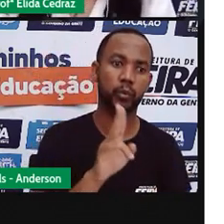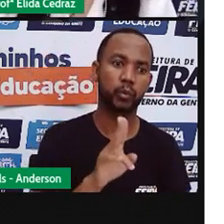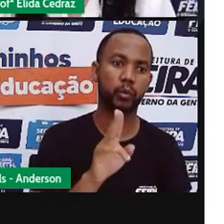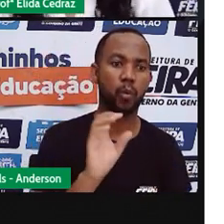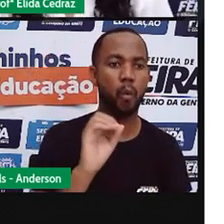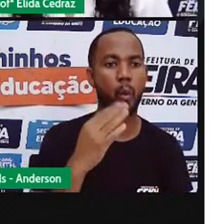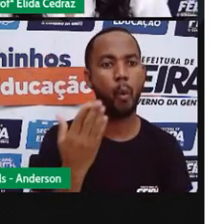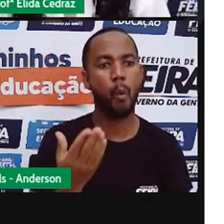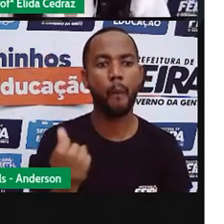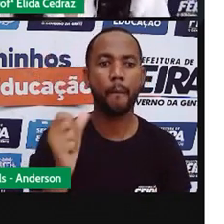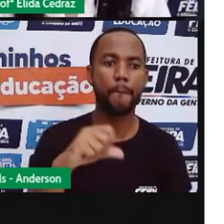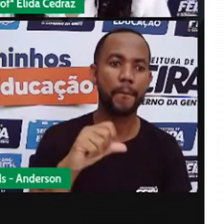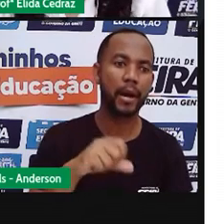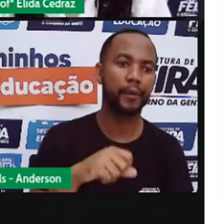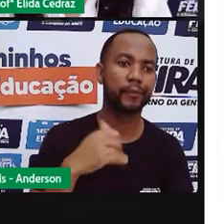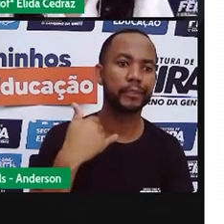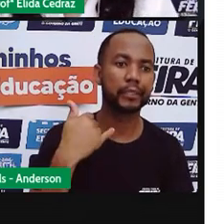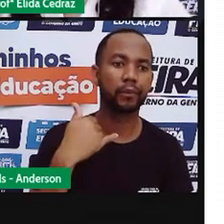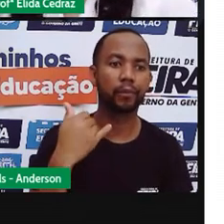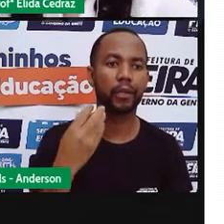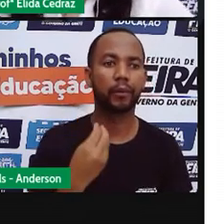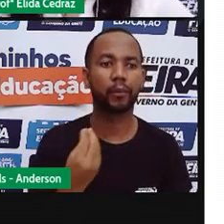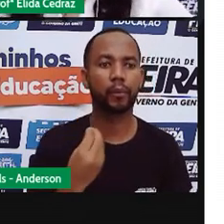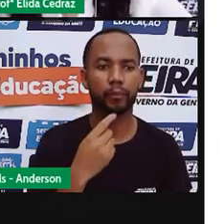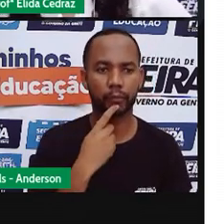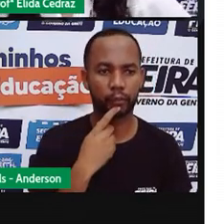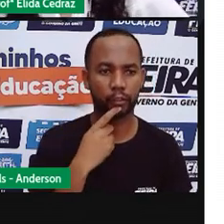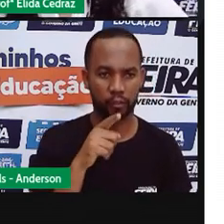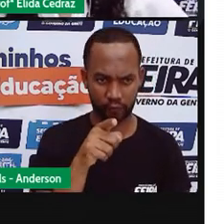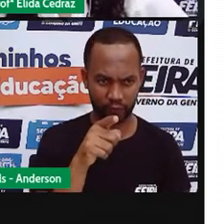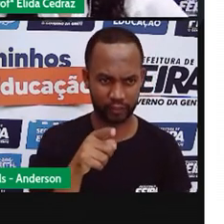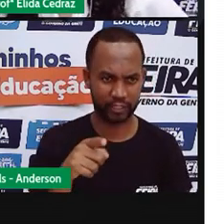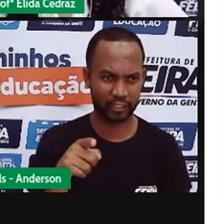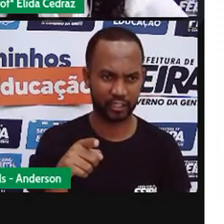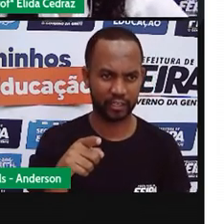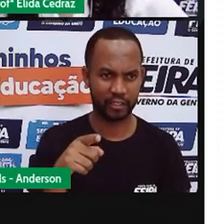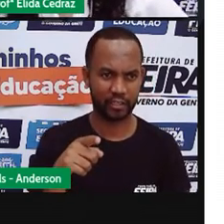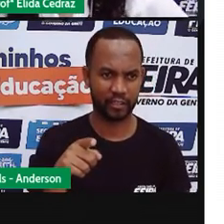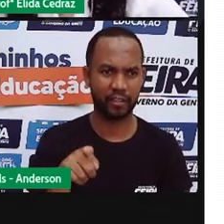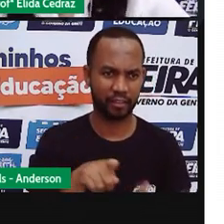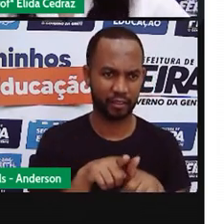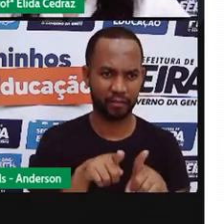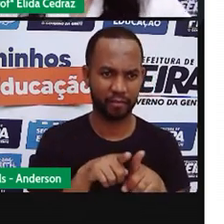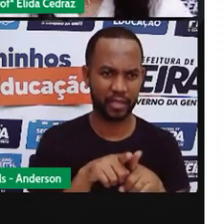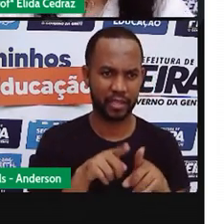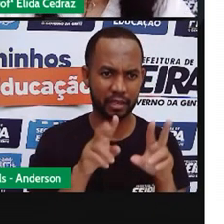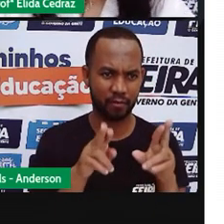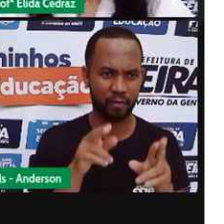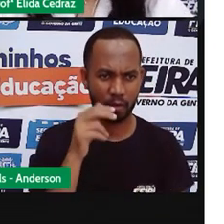uso do celular. Será que você também está nessa situação dessa moça?